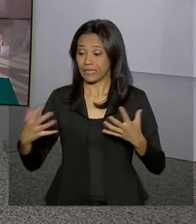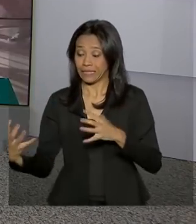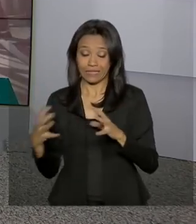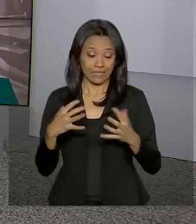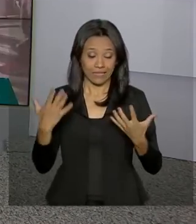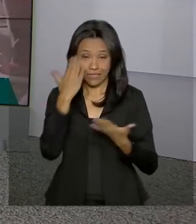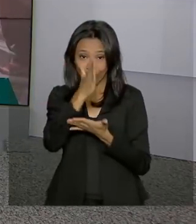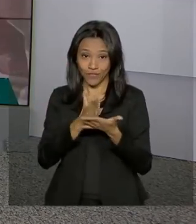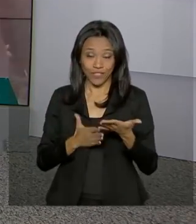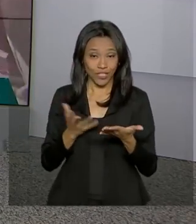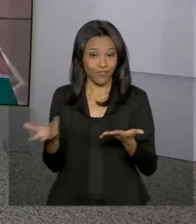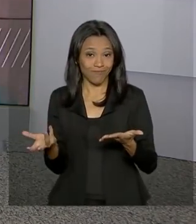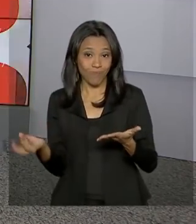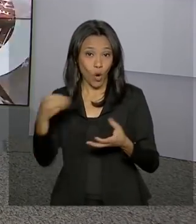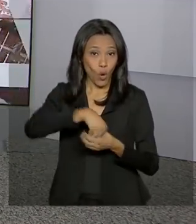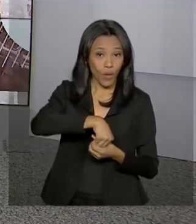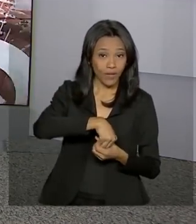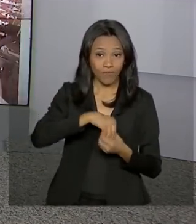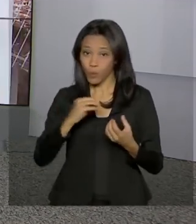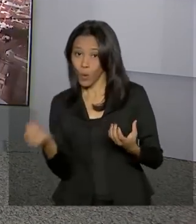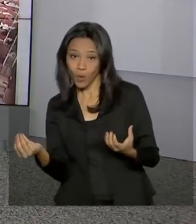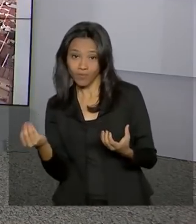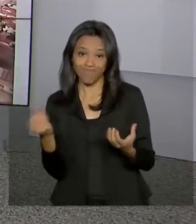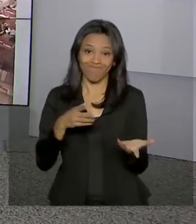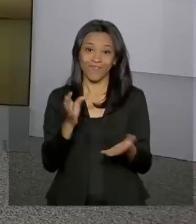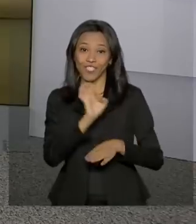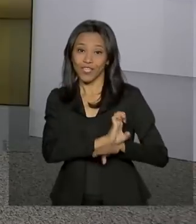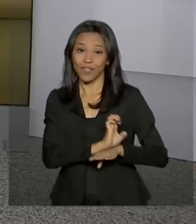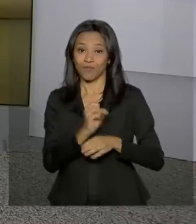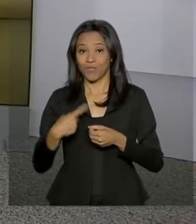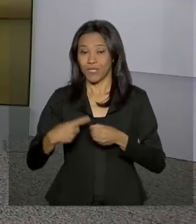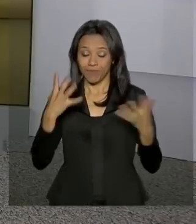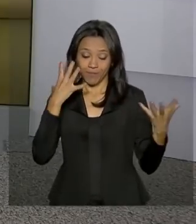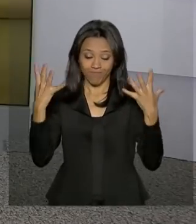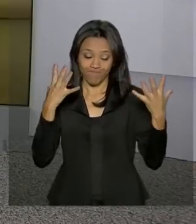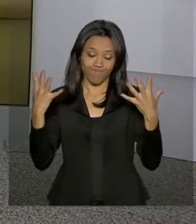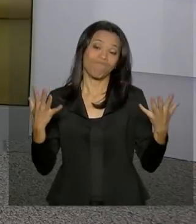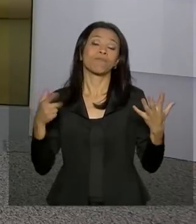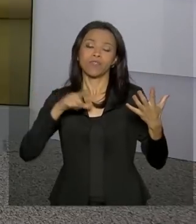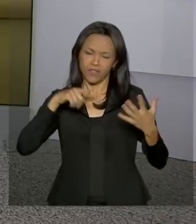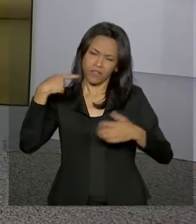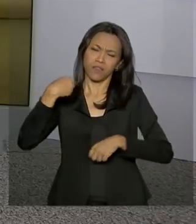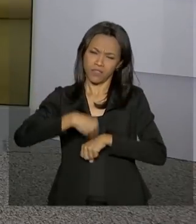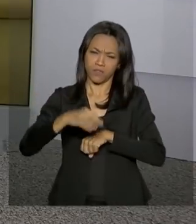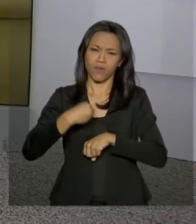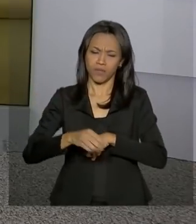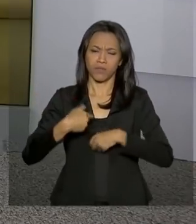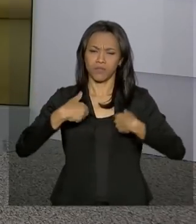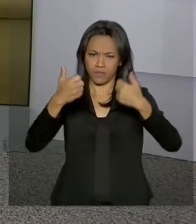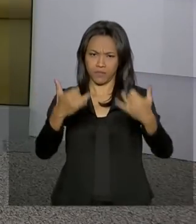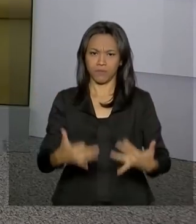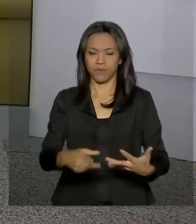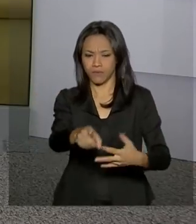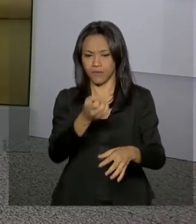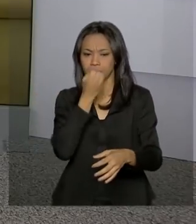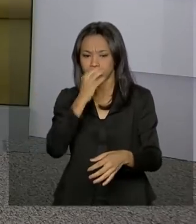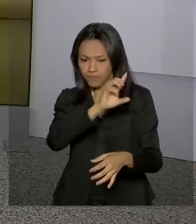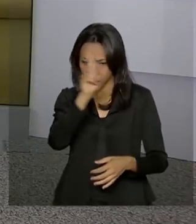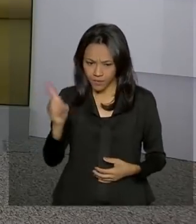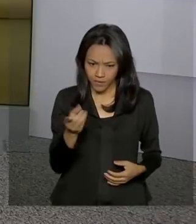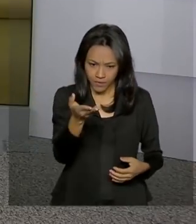inclusão de estados e municípios na reforma. A repórter Selma Dias tem essa e outras informações ao vivo para a gente. Oi Selma, bom dia para você.